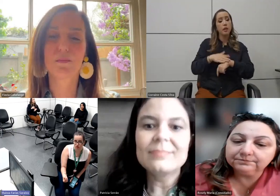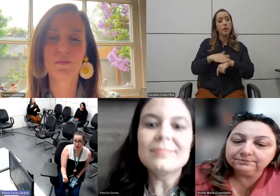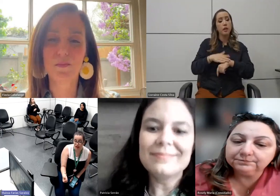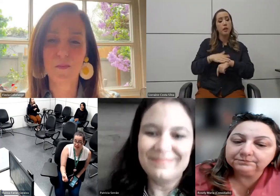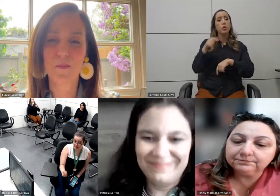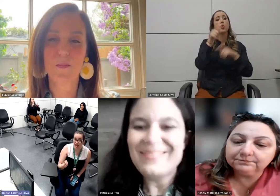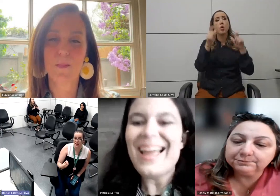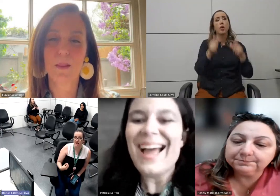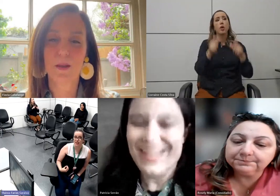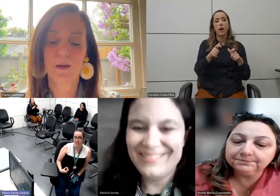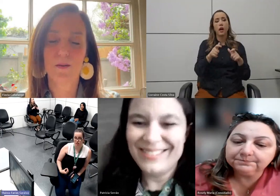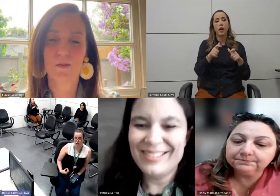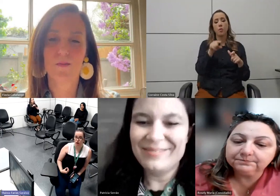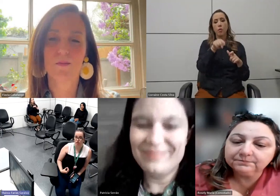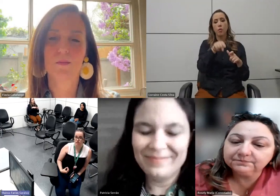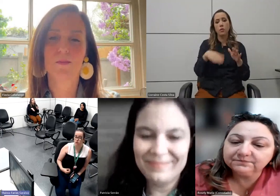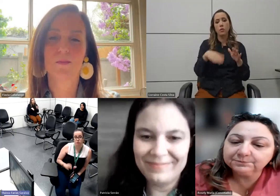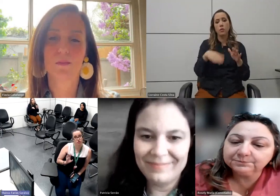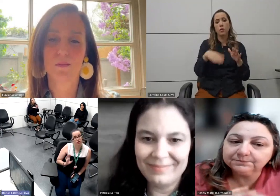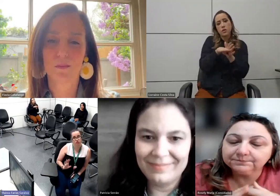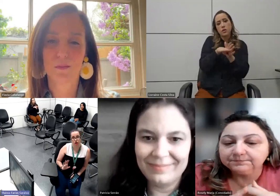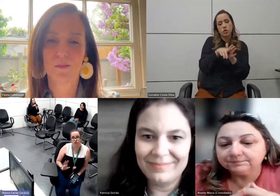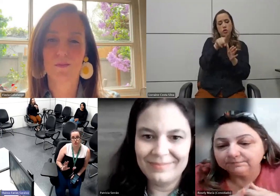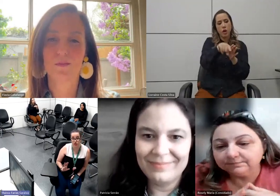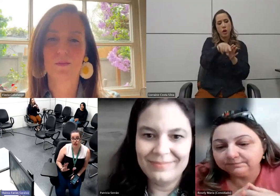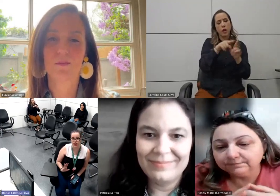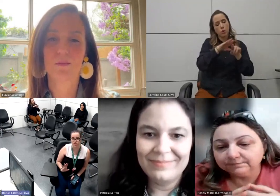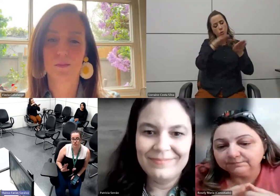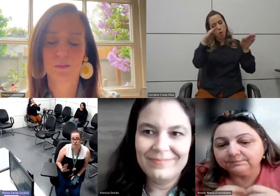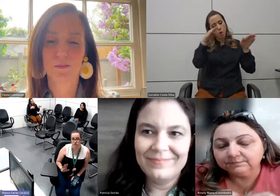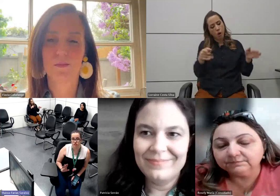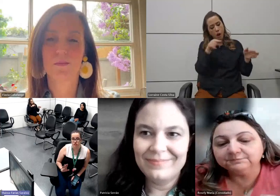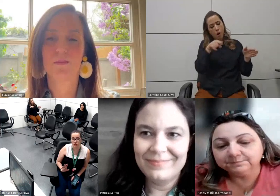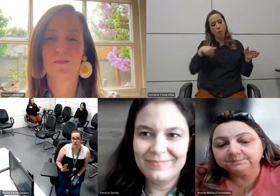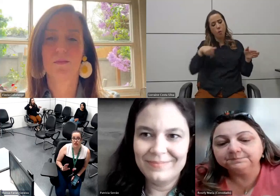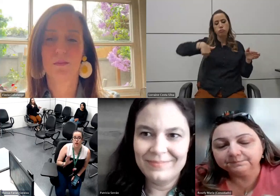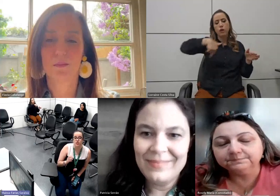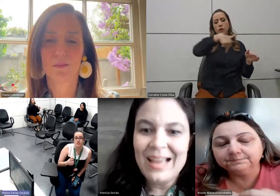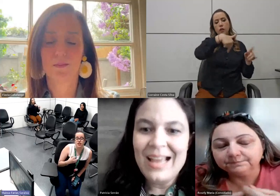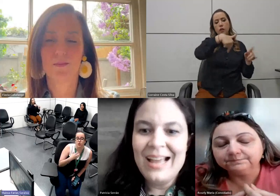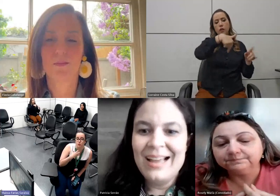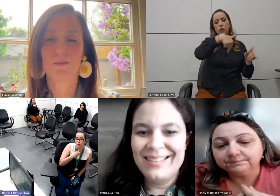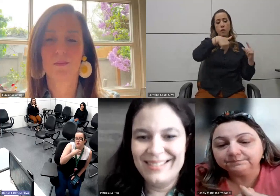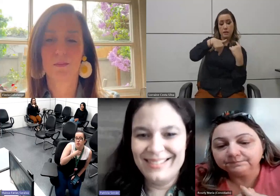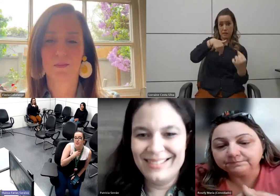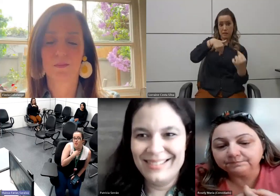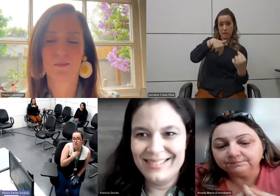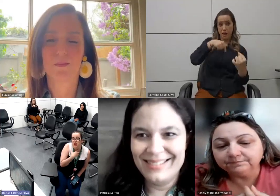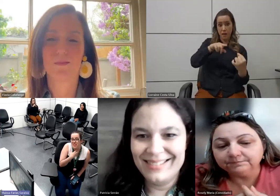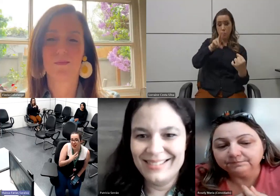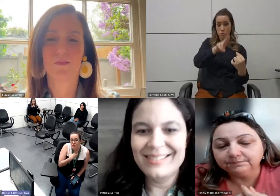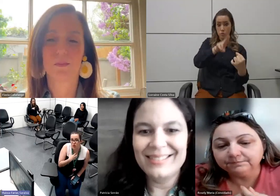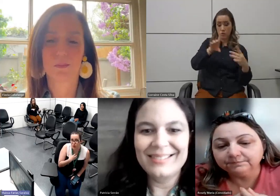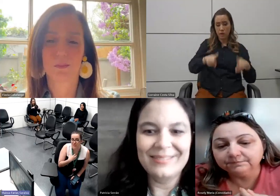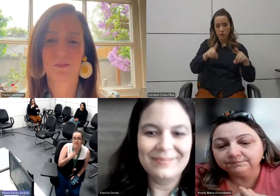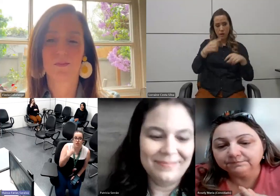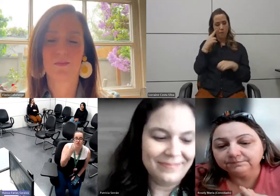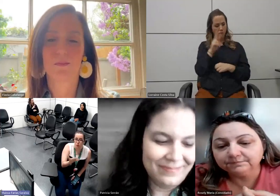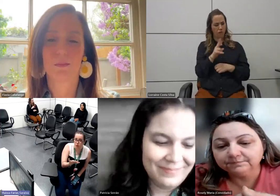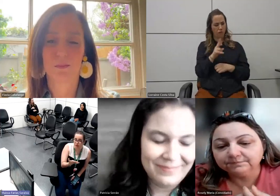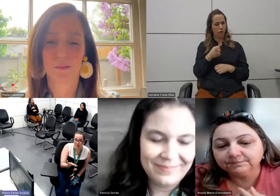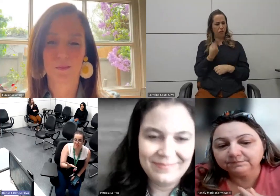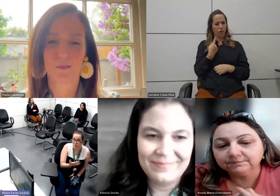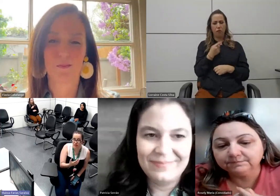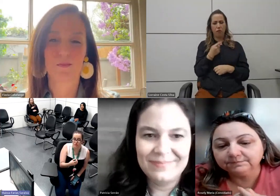andando e sai na cadeira de rodas, o pessoal já olha diferente. Então, assim, eu espero de verdade, de